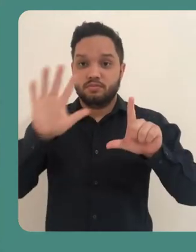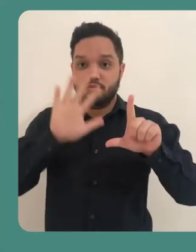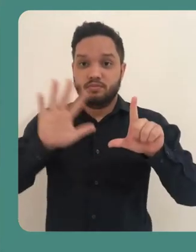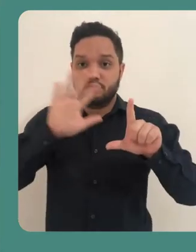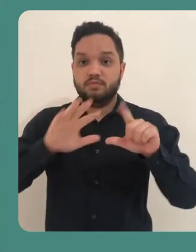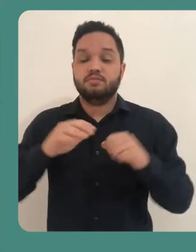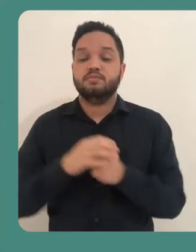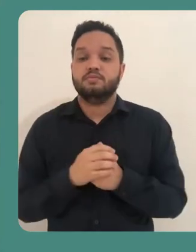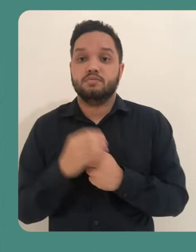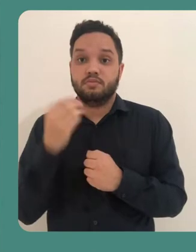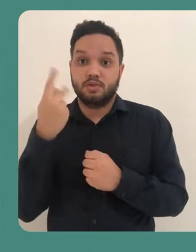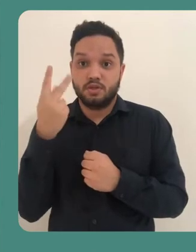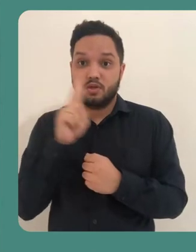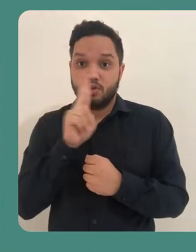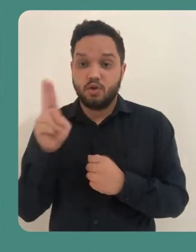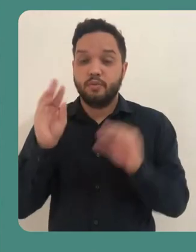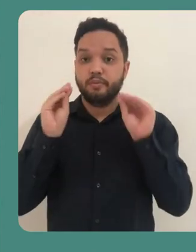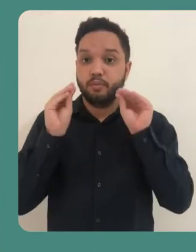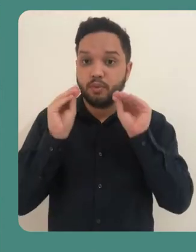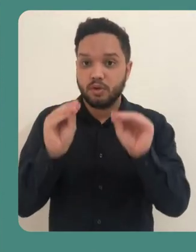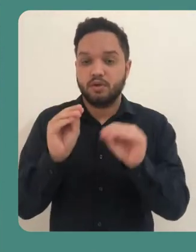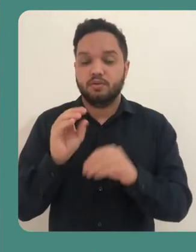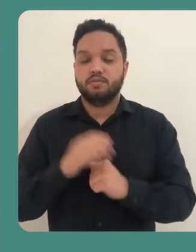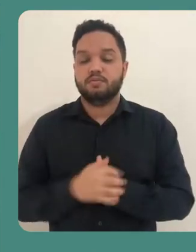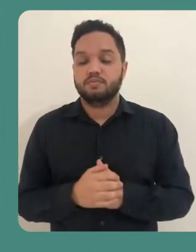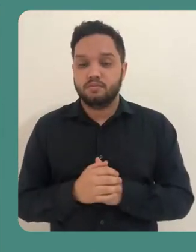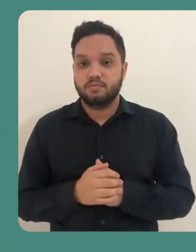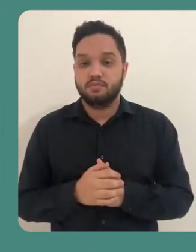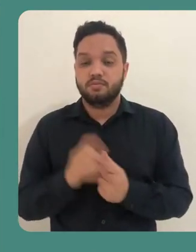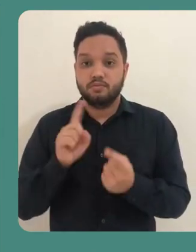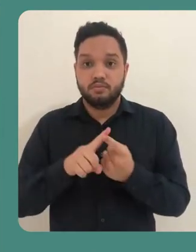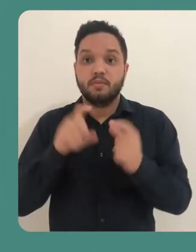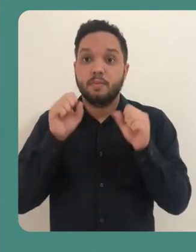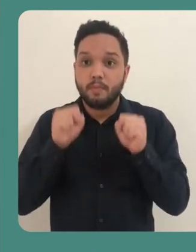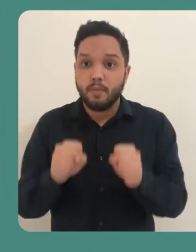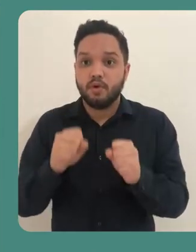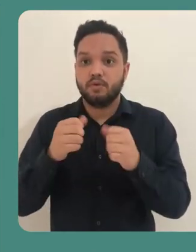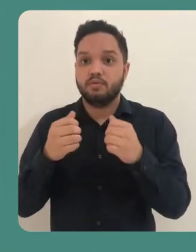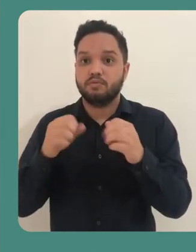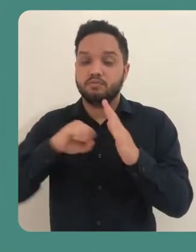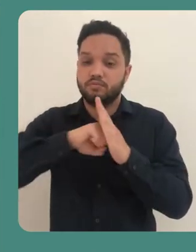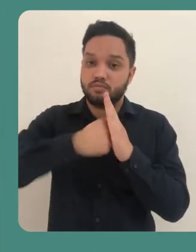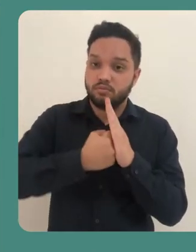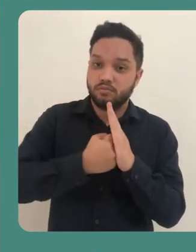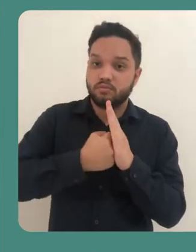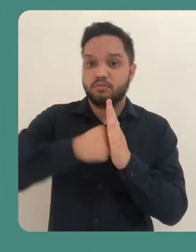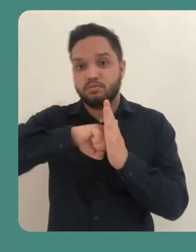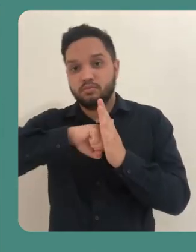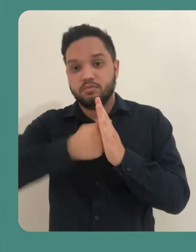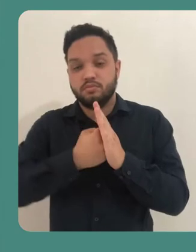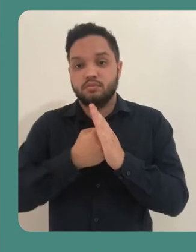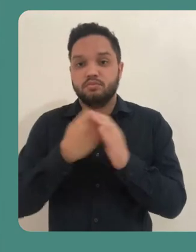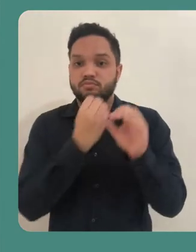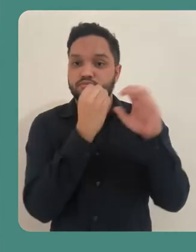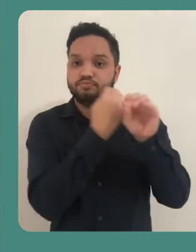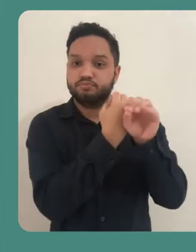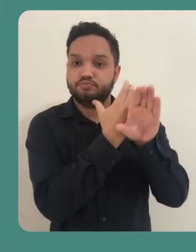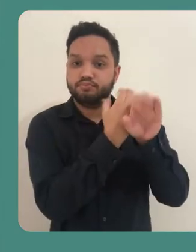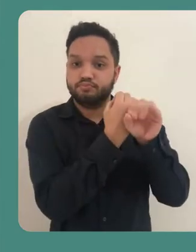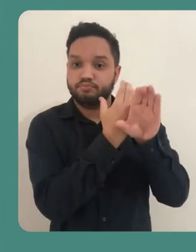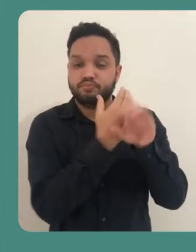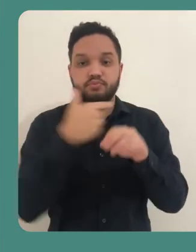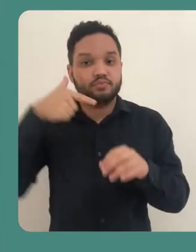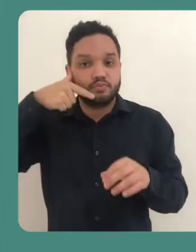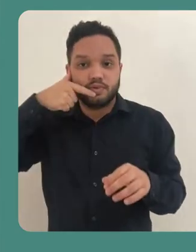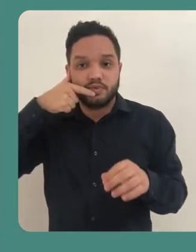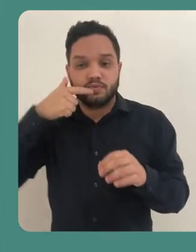solicitado que você insira o seu nome. Aqui você também pode ativar e desativar câmera e microfone